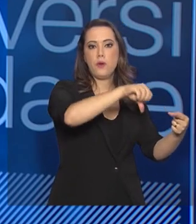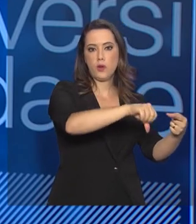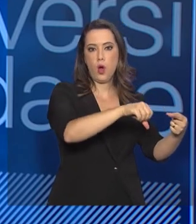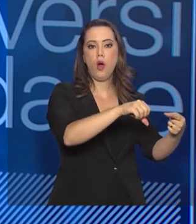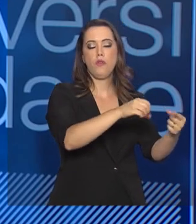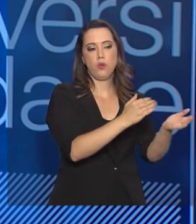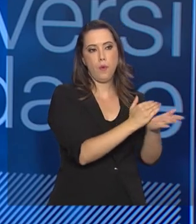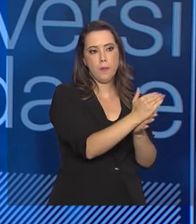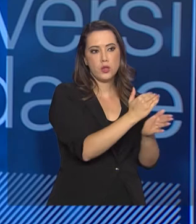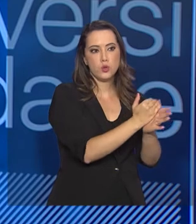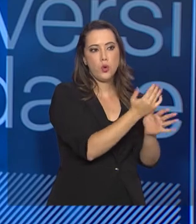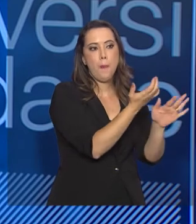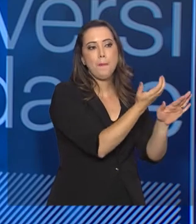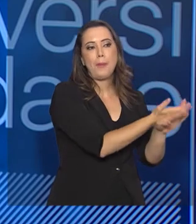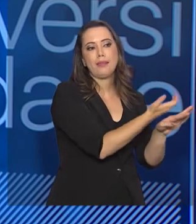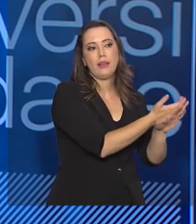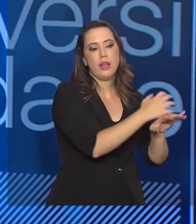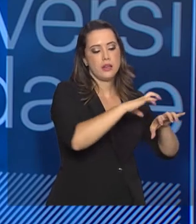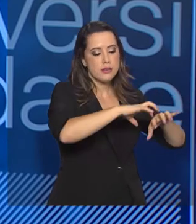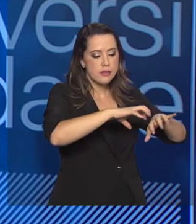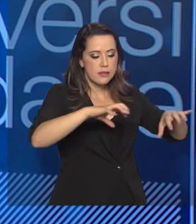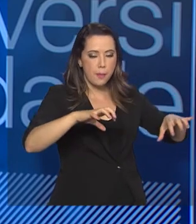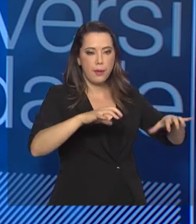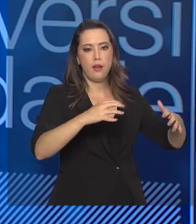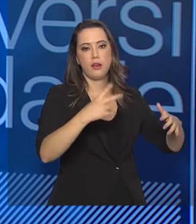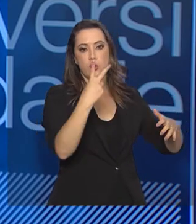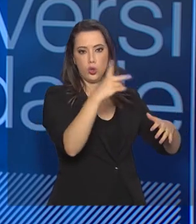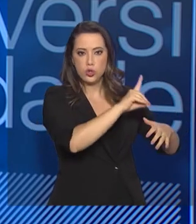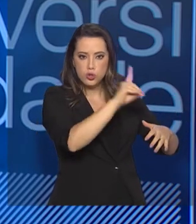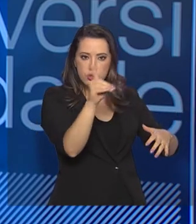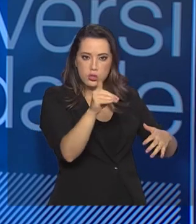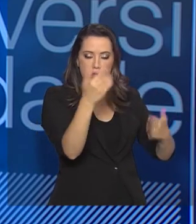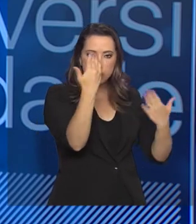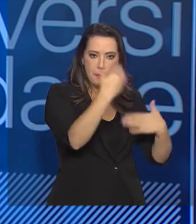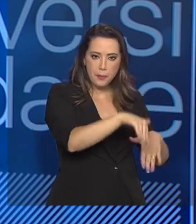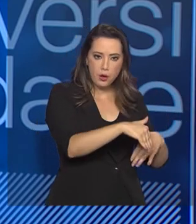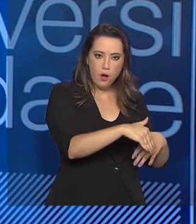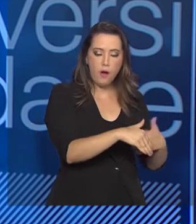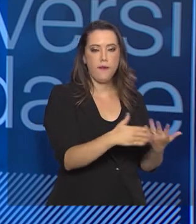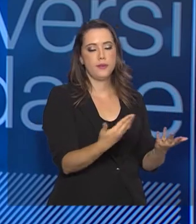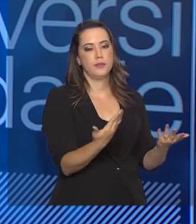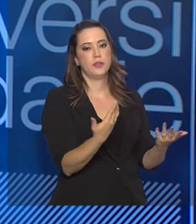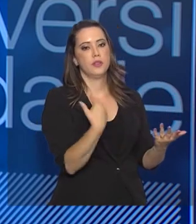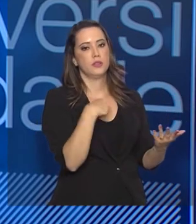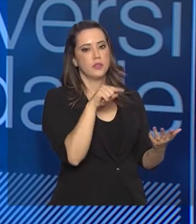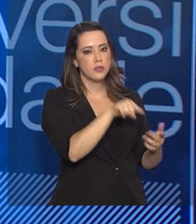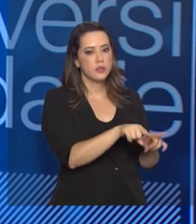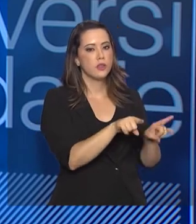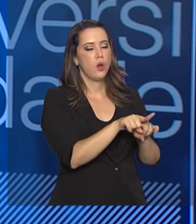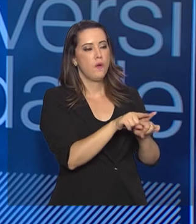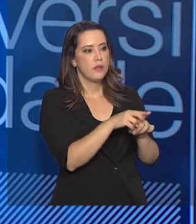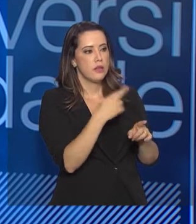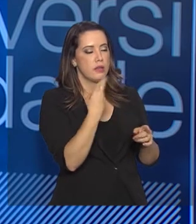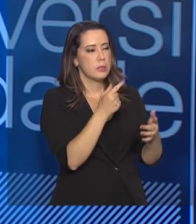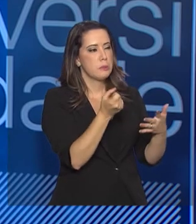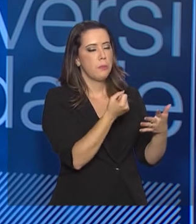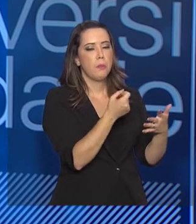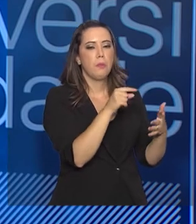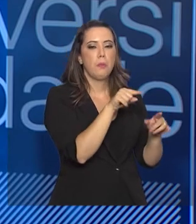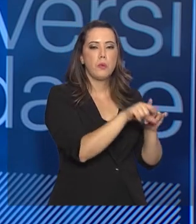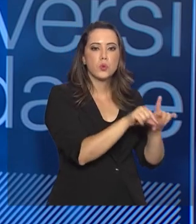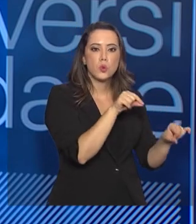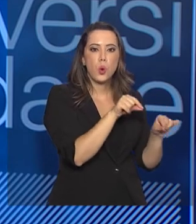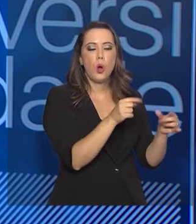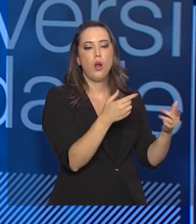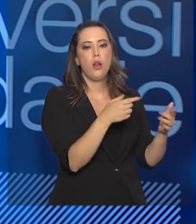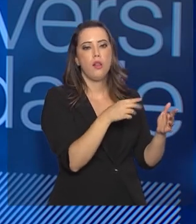E aí, passaram, então, para as 180 questões atuais. E desde então, a gente vem melhorando, passou-se a utilizar a teoria da resposta ao item, e aí a gente começou a